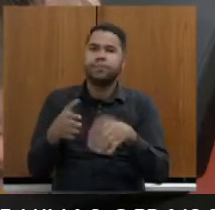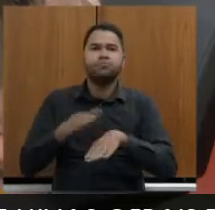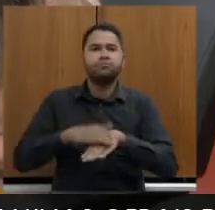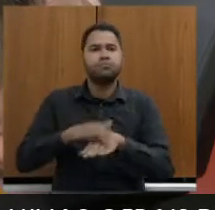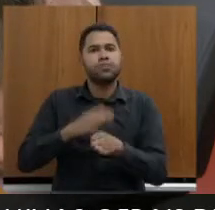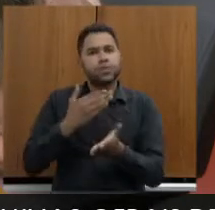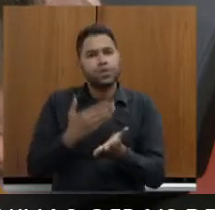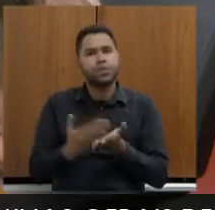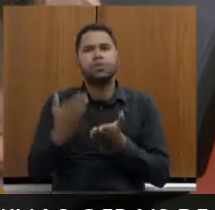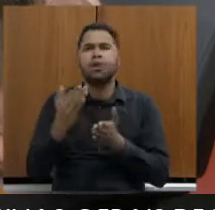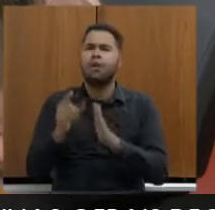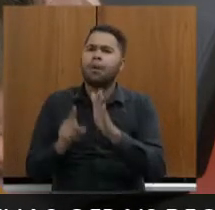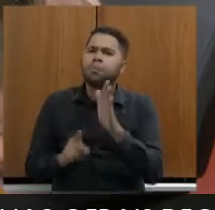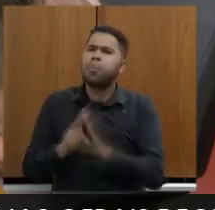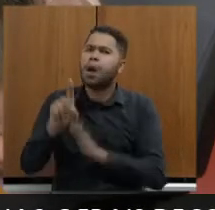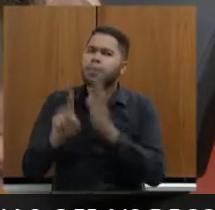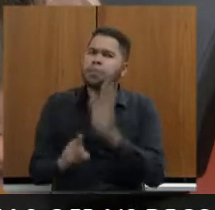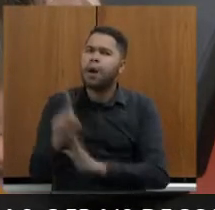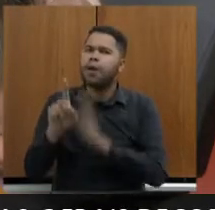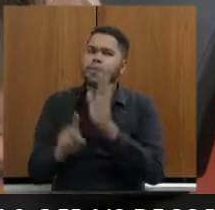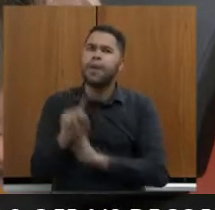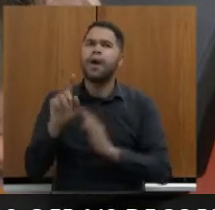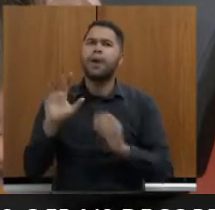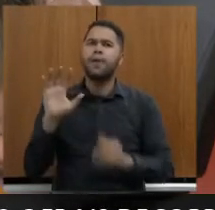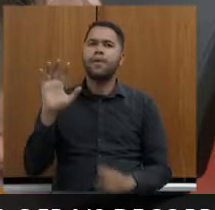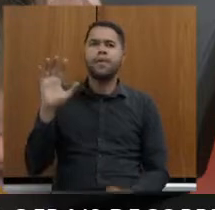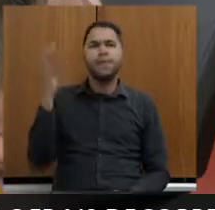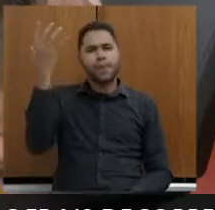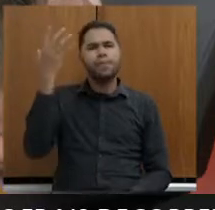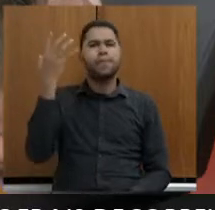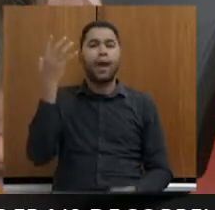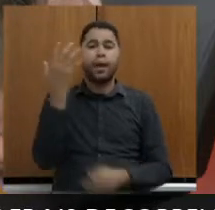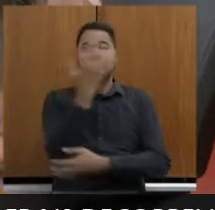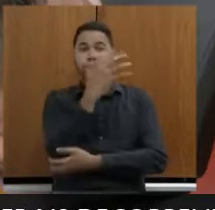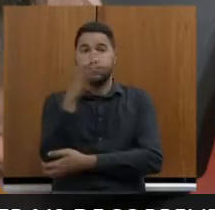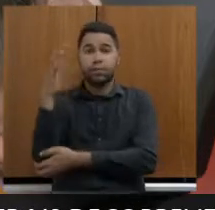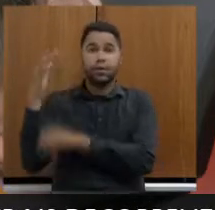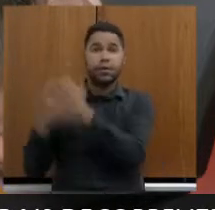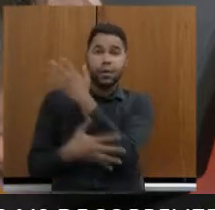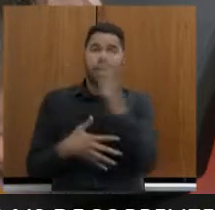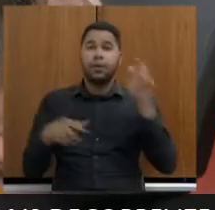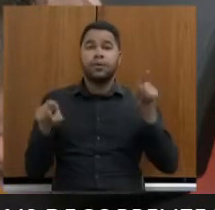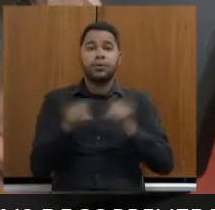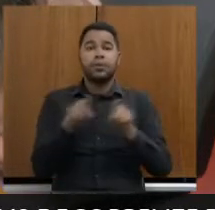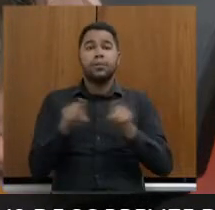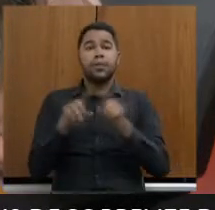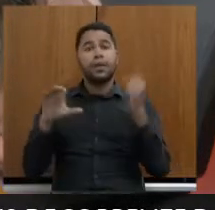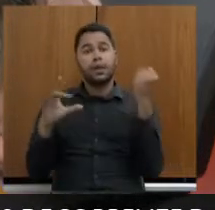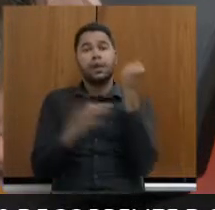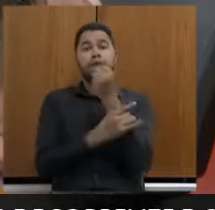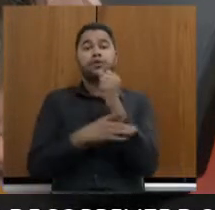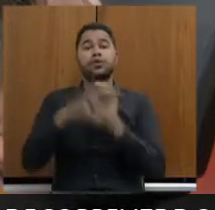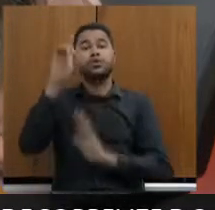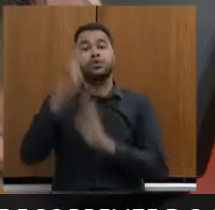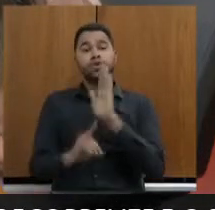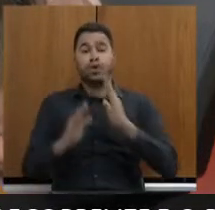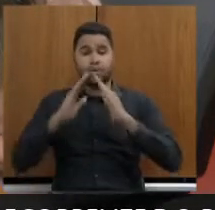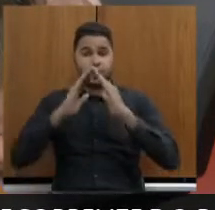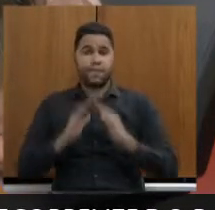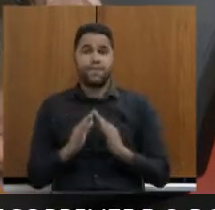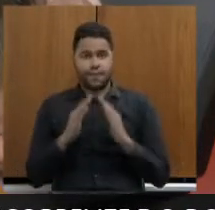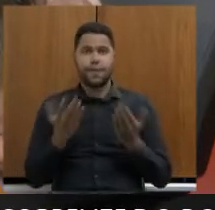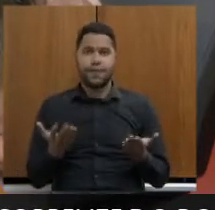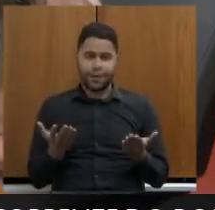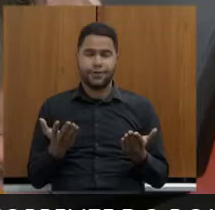iniciativa de questionar os impactos ambientais mas também os impactos em relação à garantia do direito de moradia que como